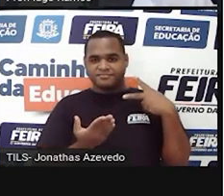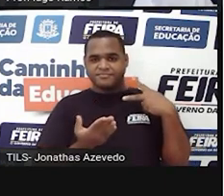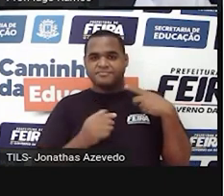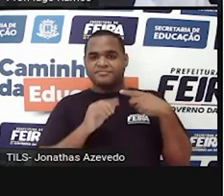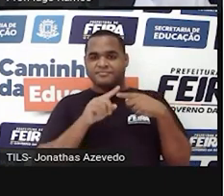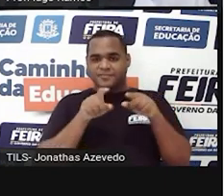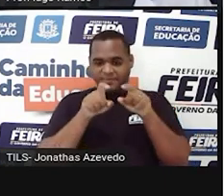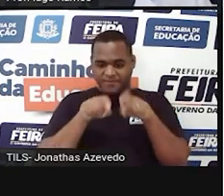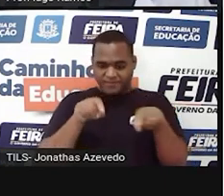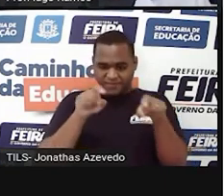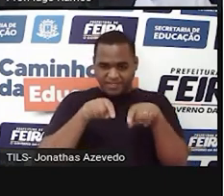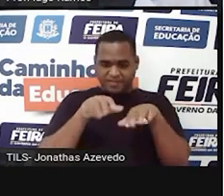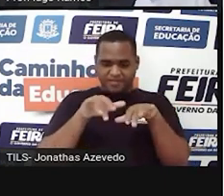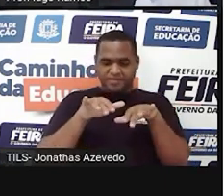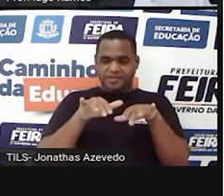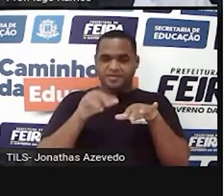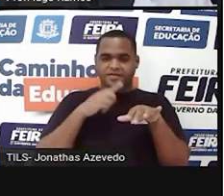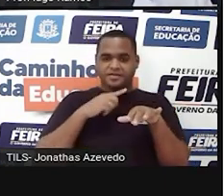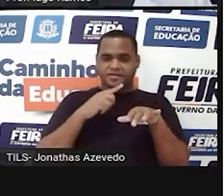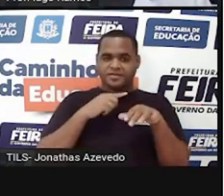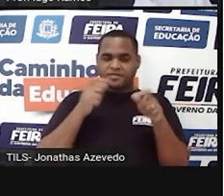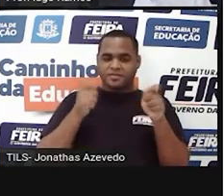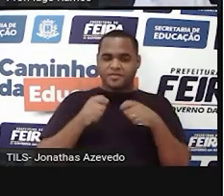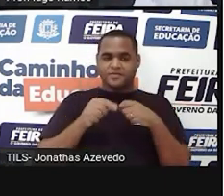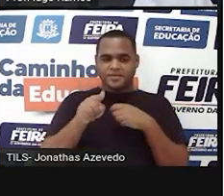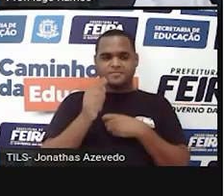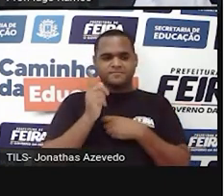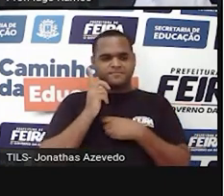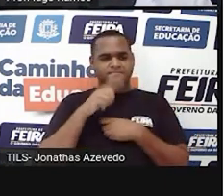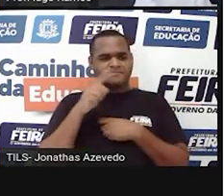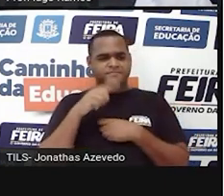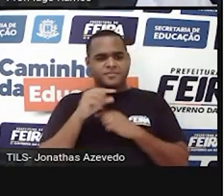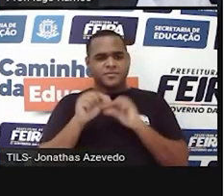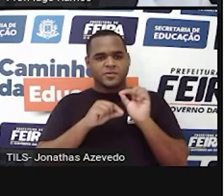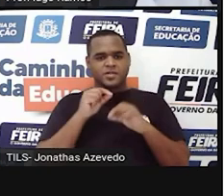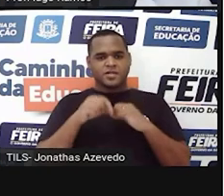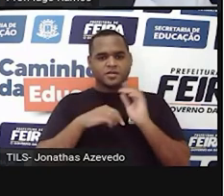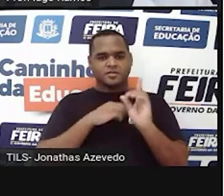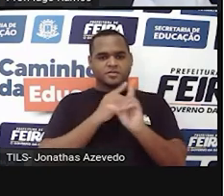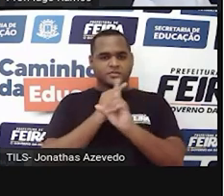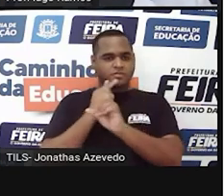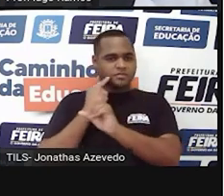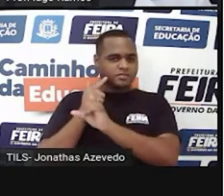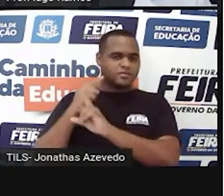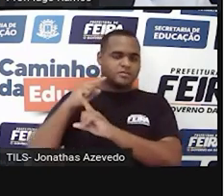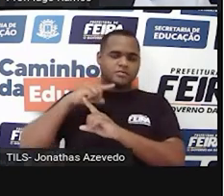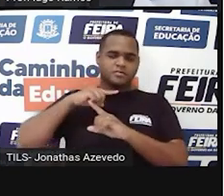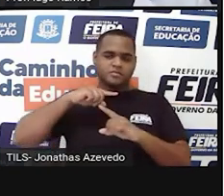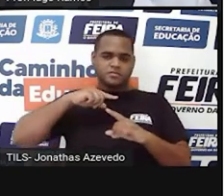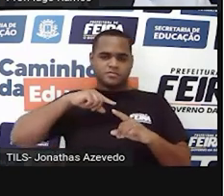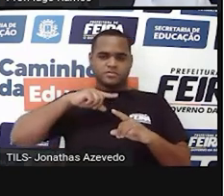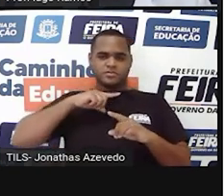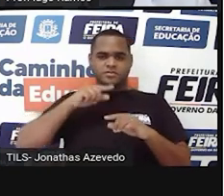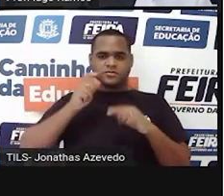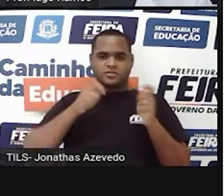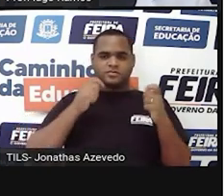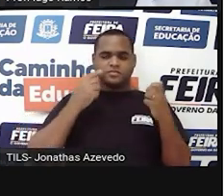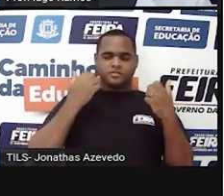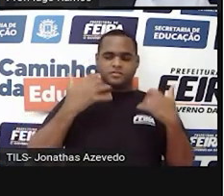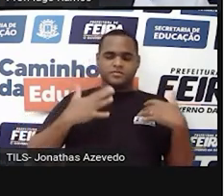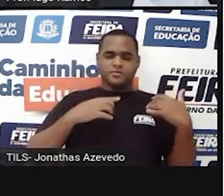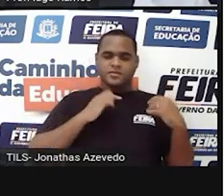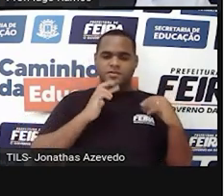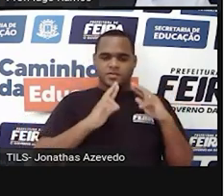acessando esses dois links, você vai encontrar um materialzinho para você